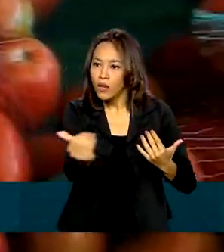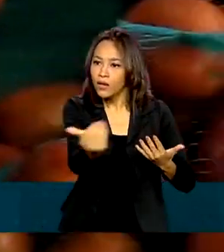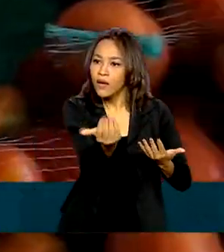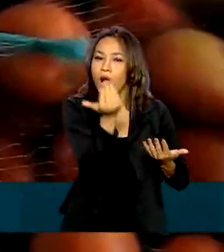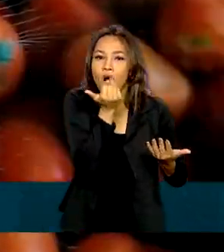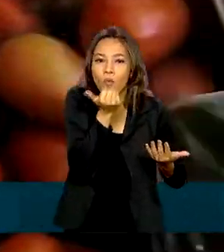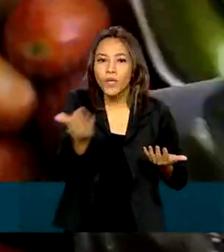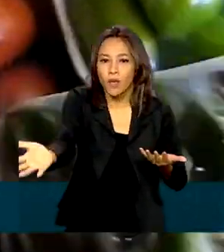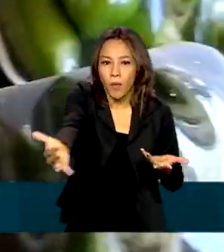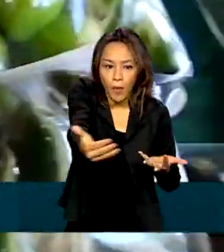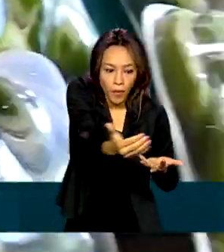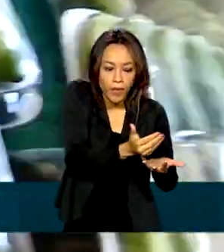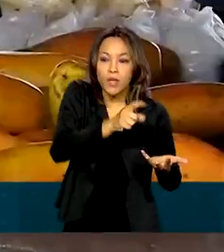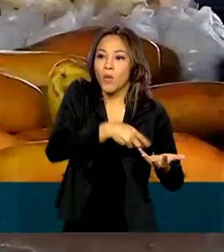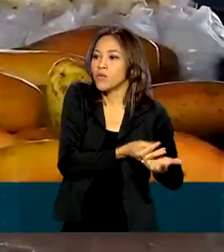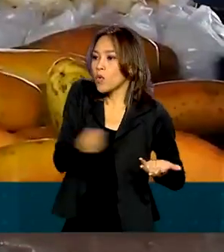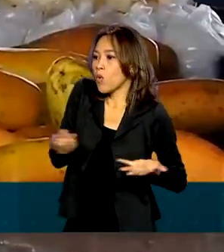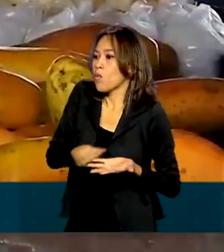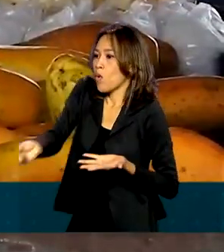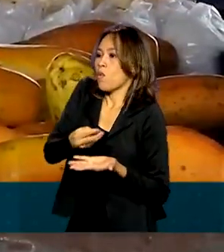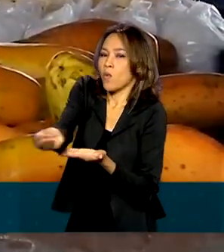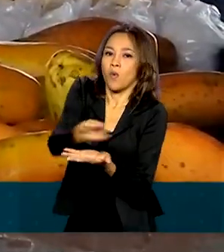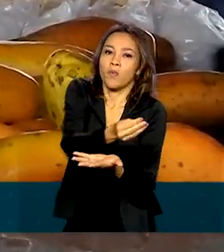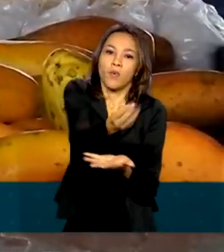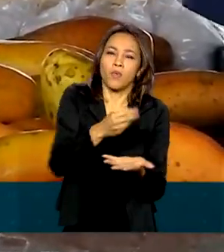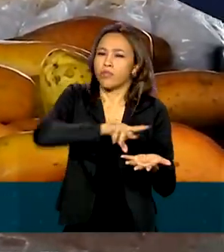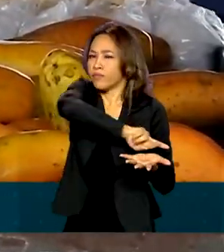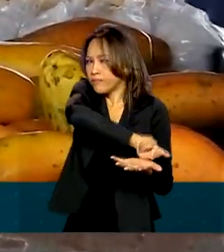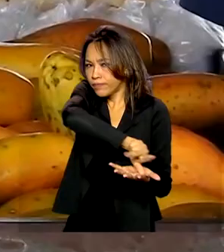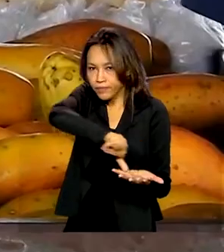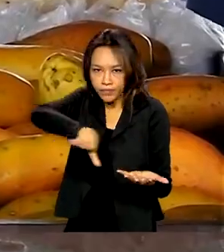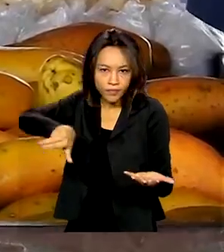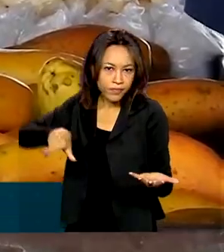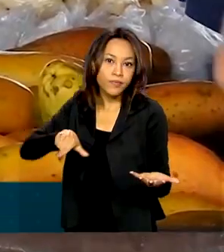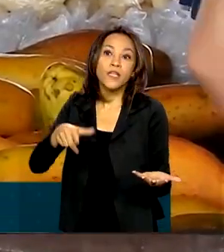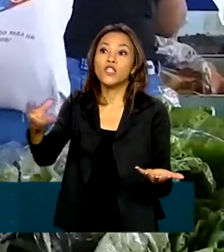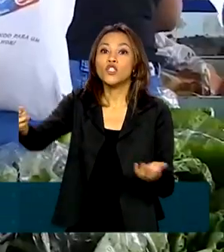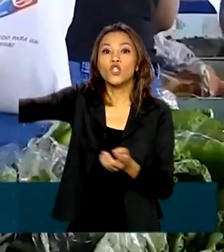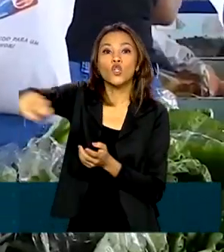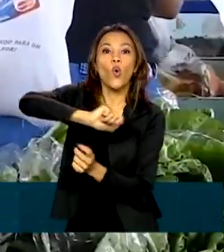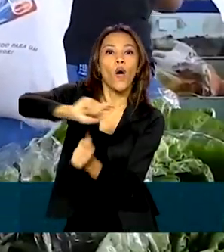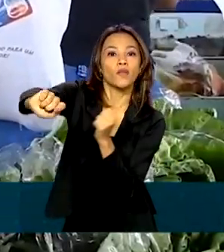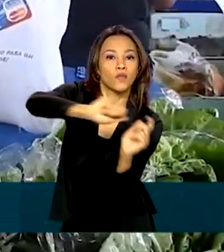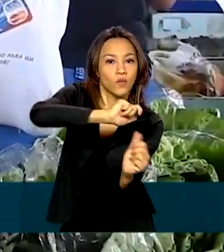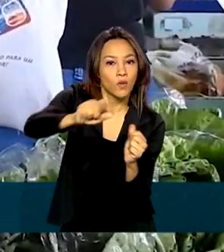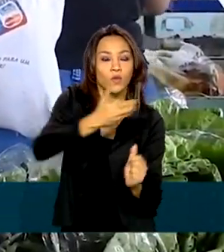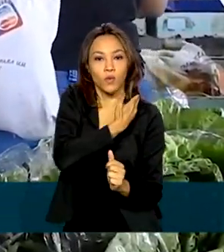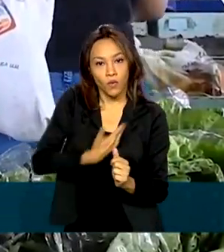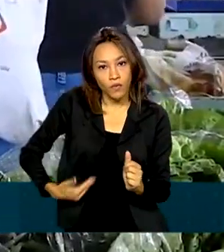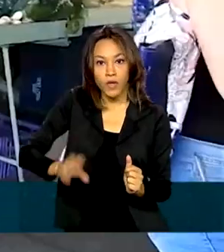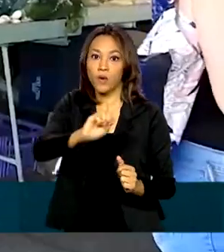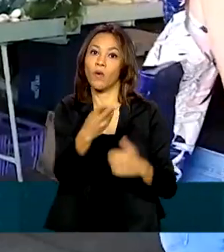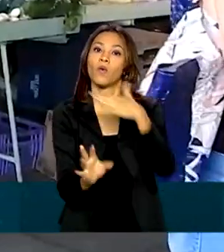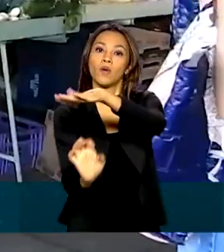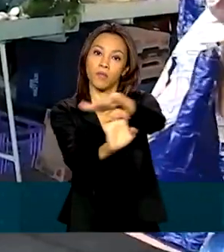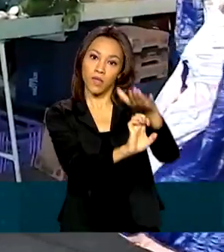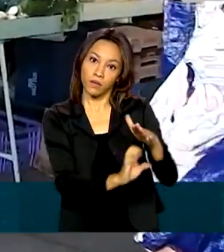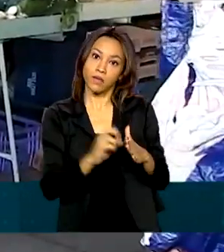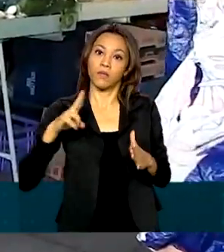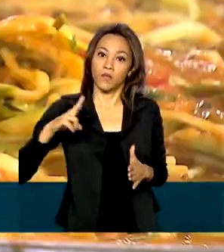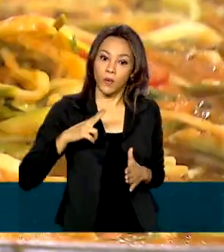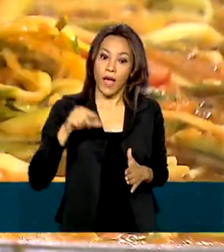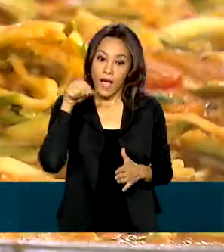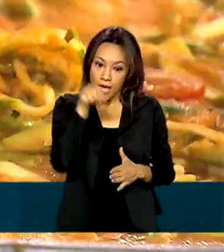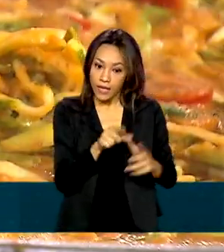ou distribuir gêneros alimentícios vindos de doações do setor público ou privado. Essa